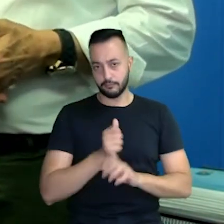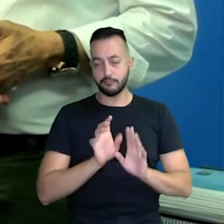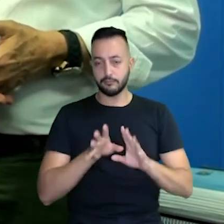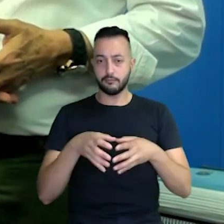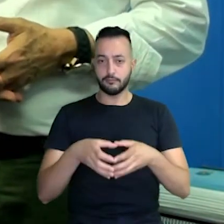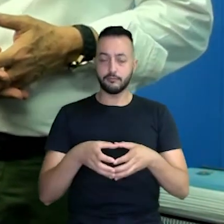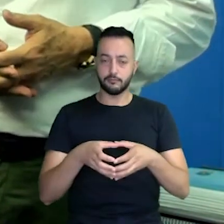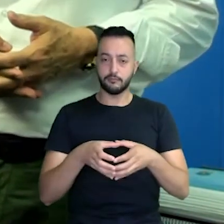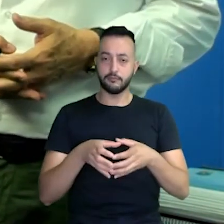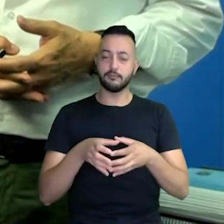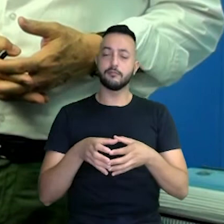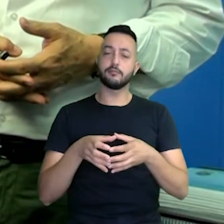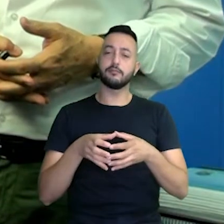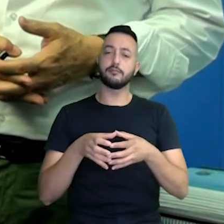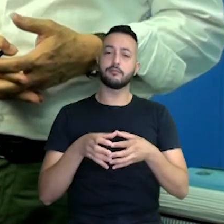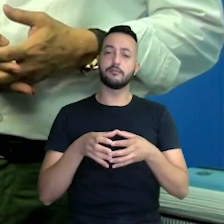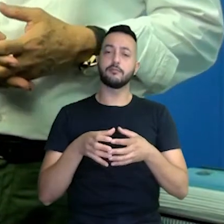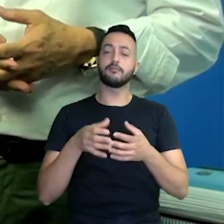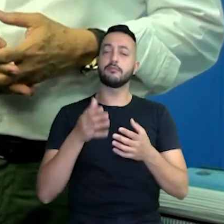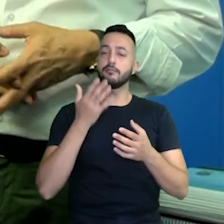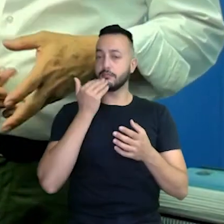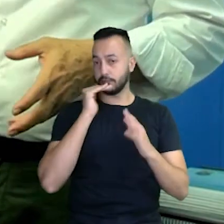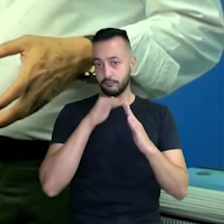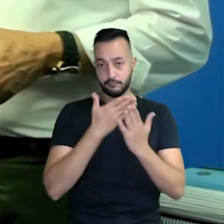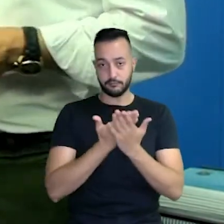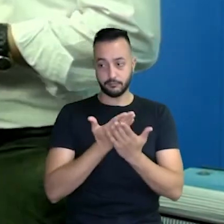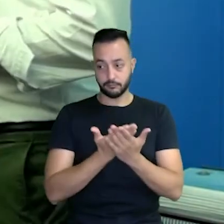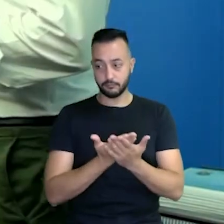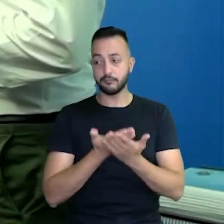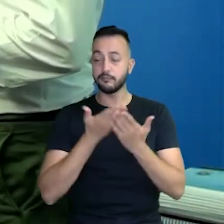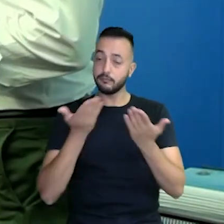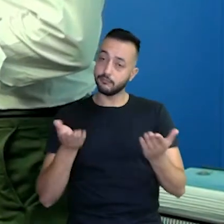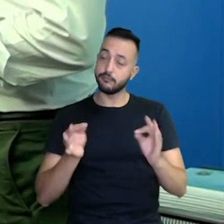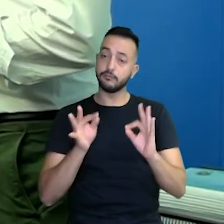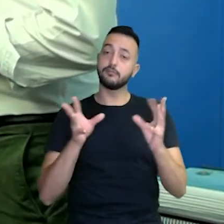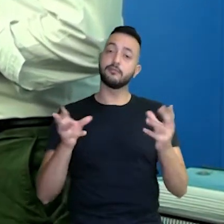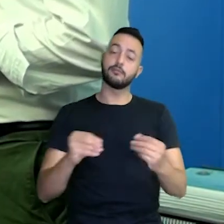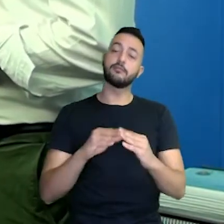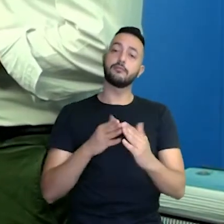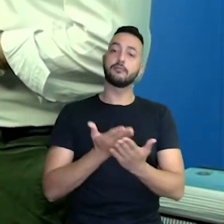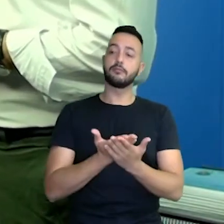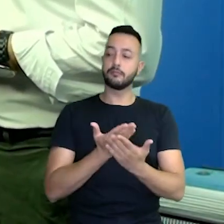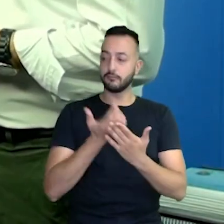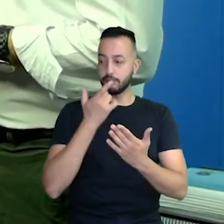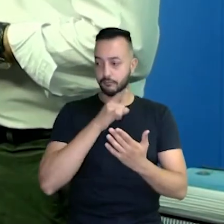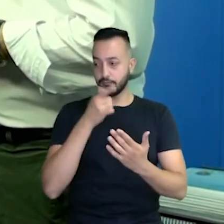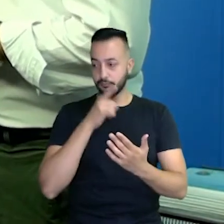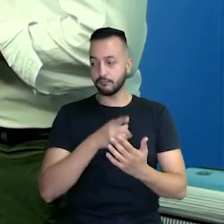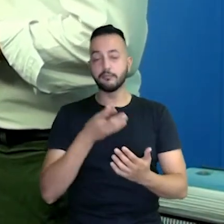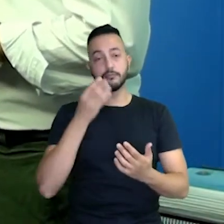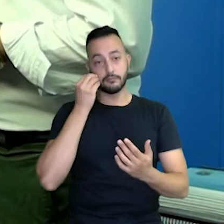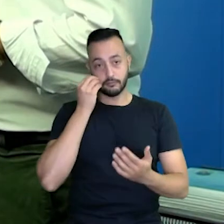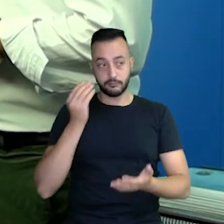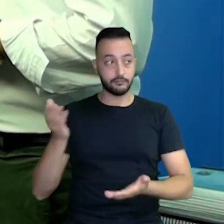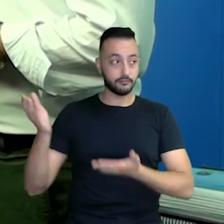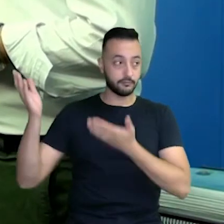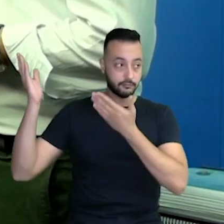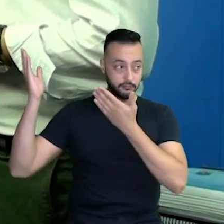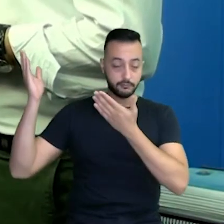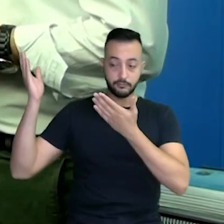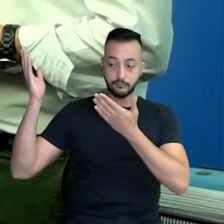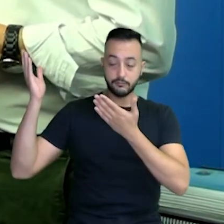pessoal do setor da alimentação escolar. Então, todas as escolas receberam, observem aí, a